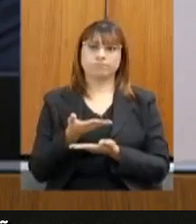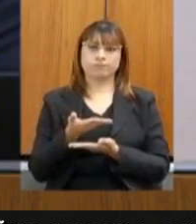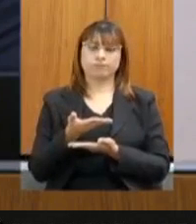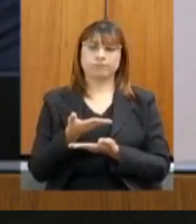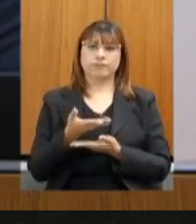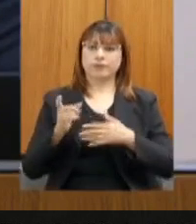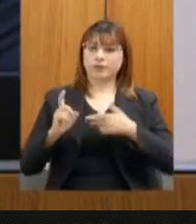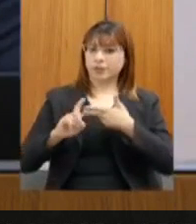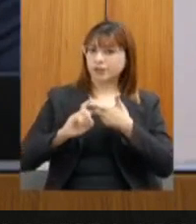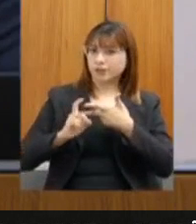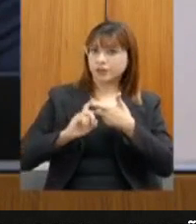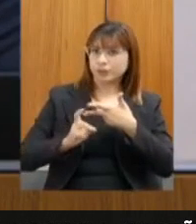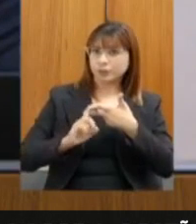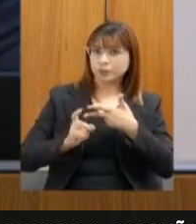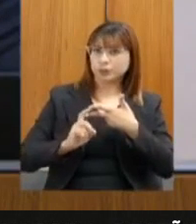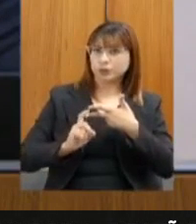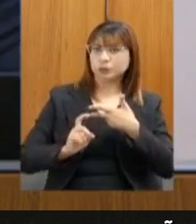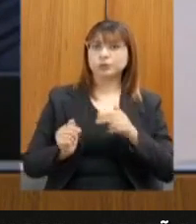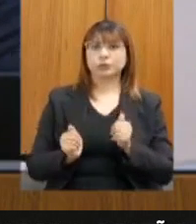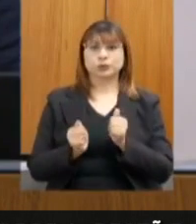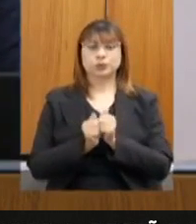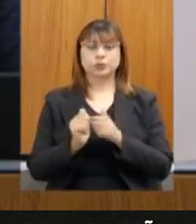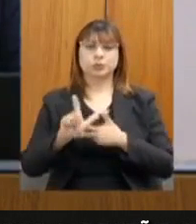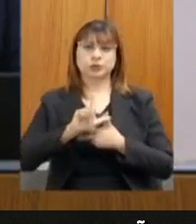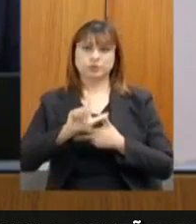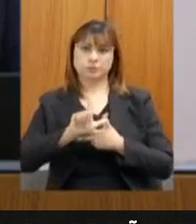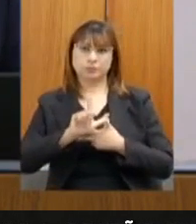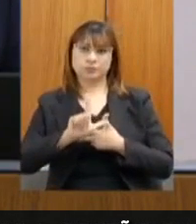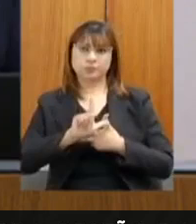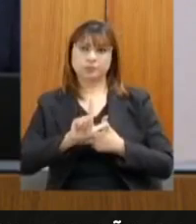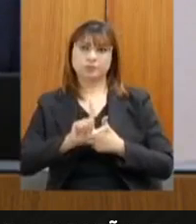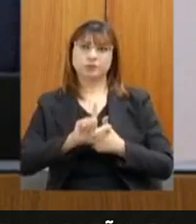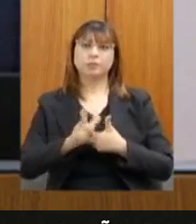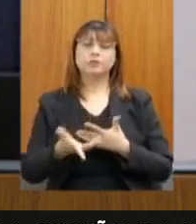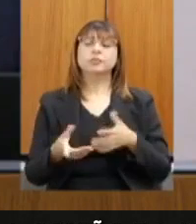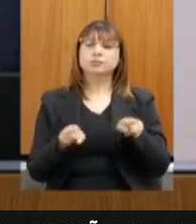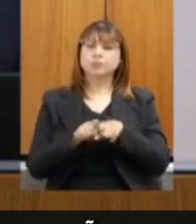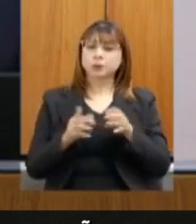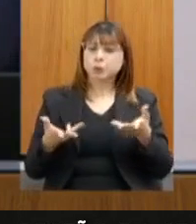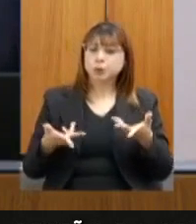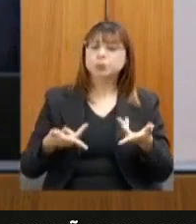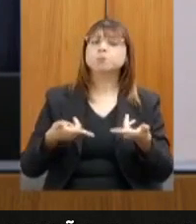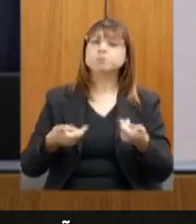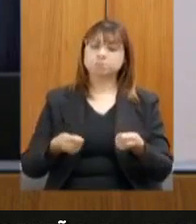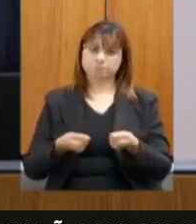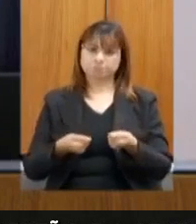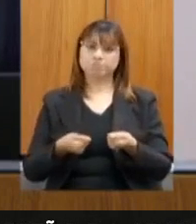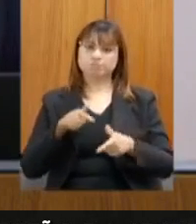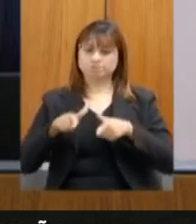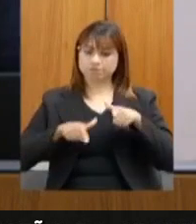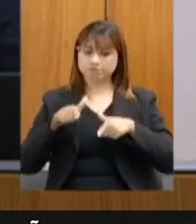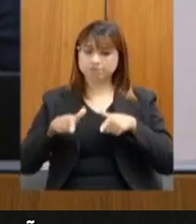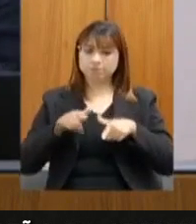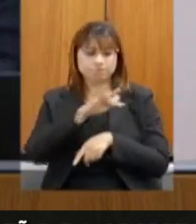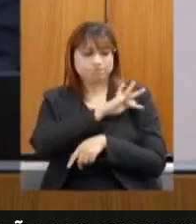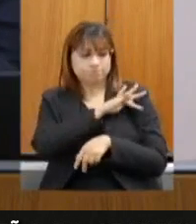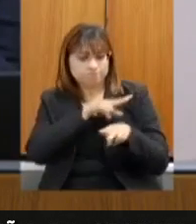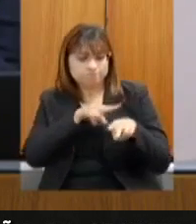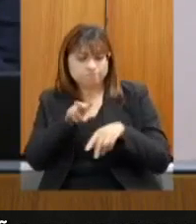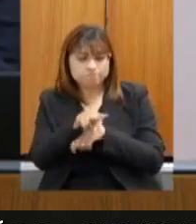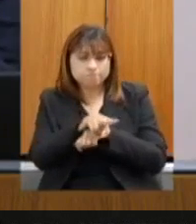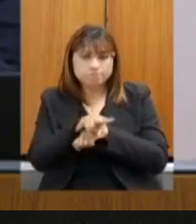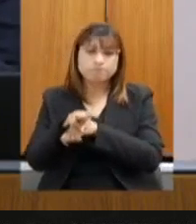executivo com o poder legislativo e aprimorando o trabalho de fiscalização de todos nós